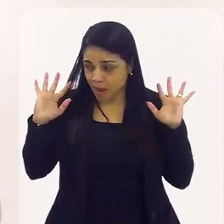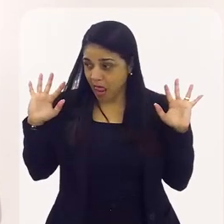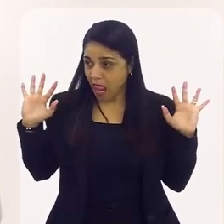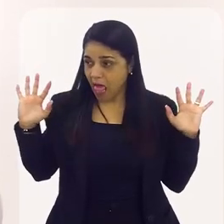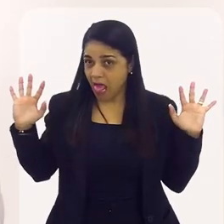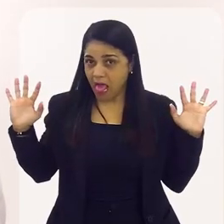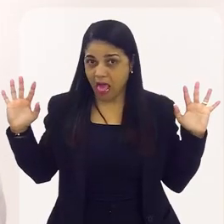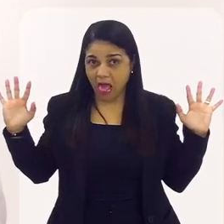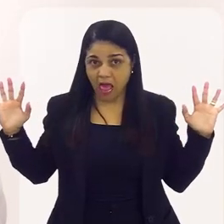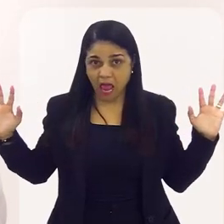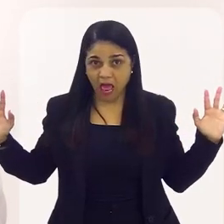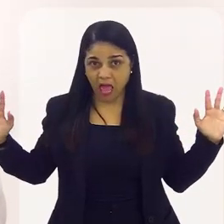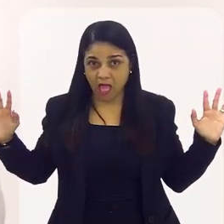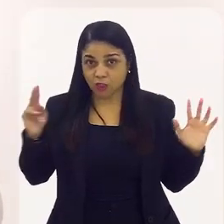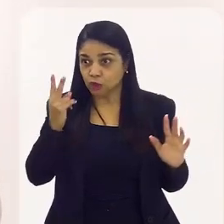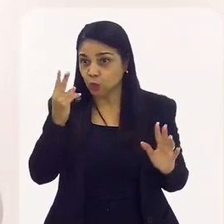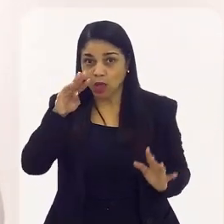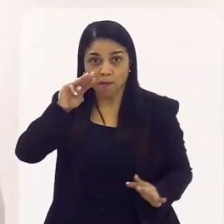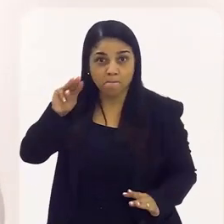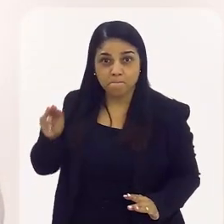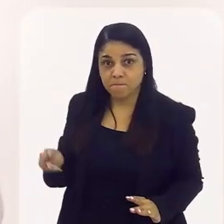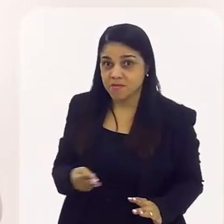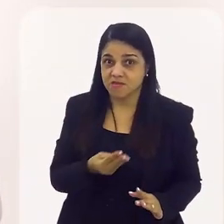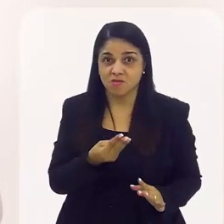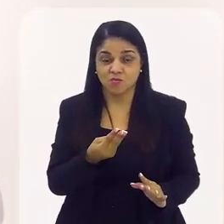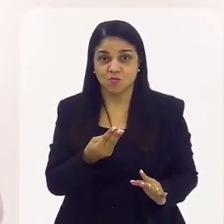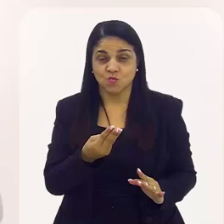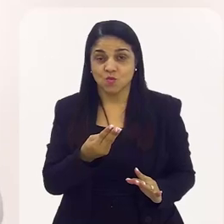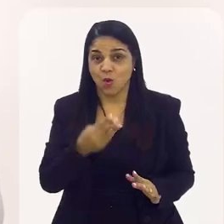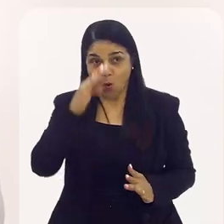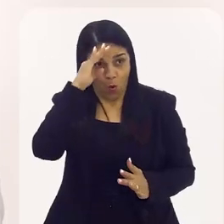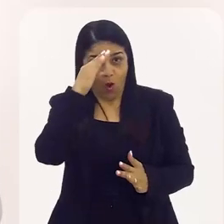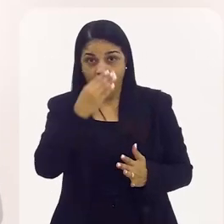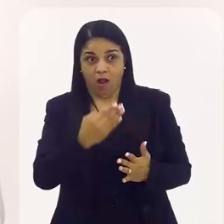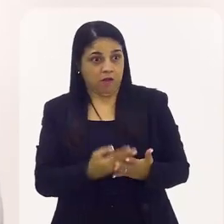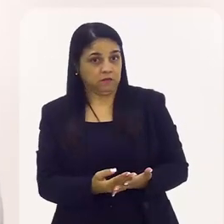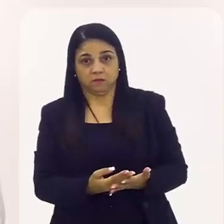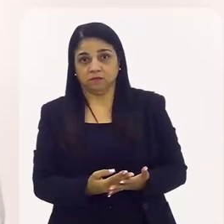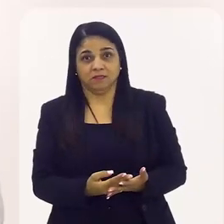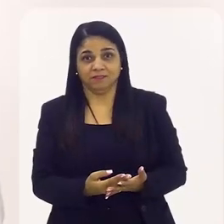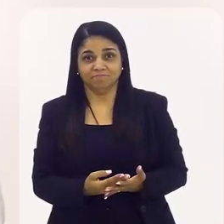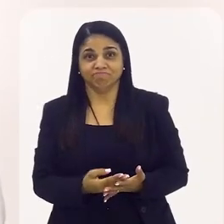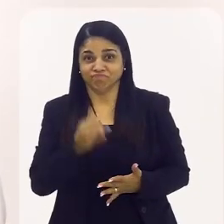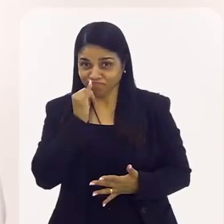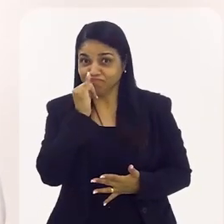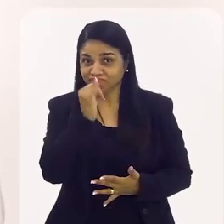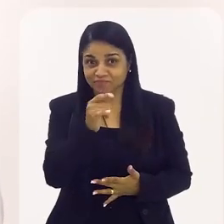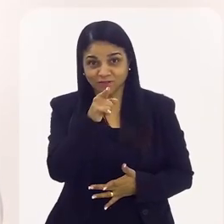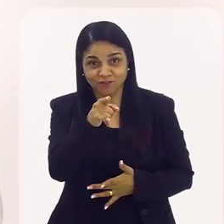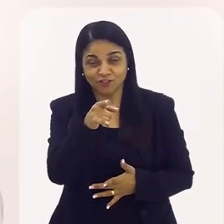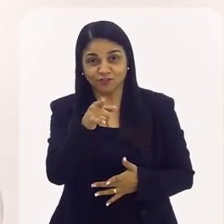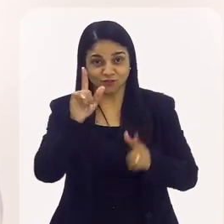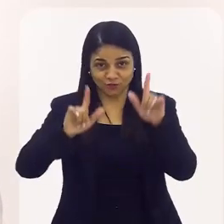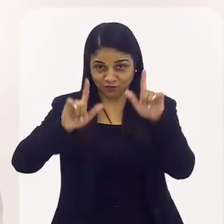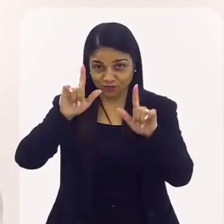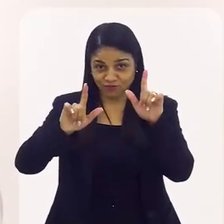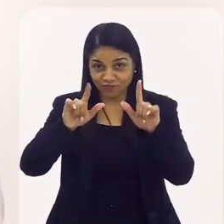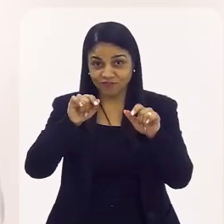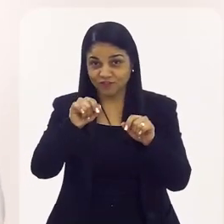Aquilo é inacreditável. E vou dizer mais ainda para você que está ouvindo a gente.